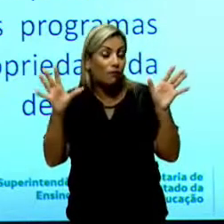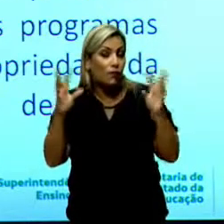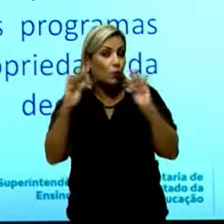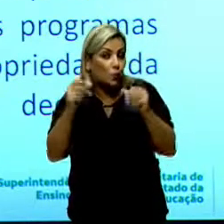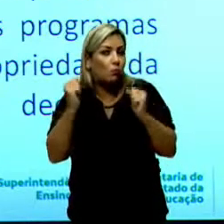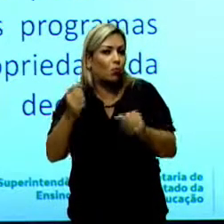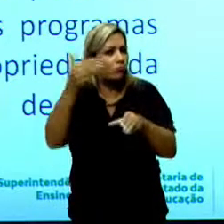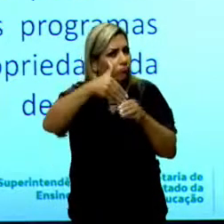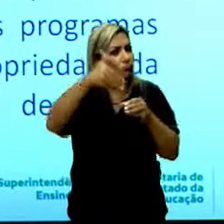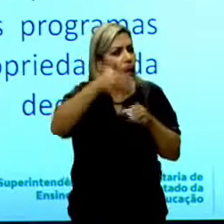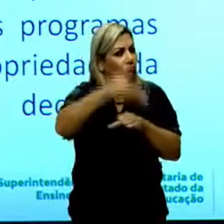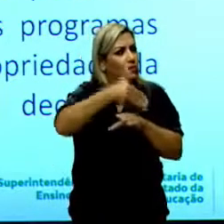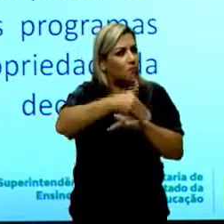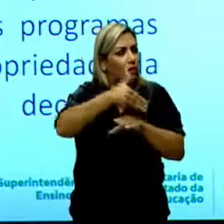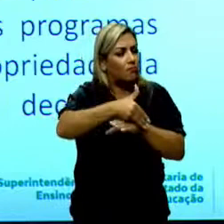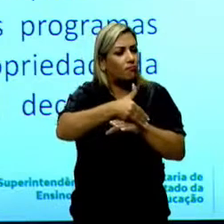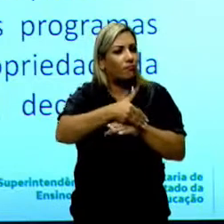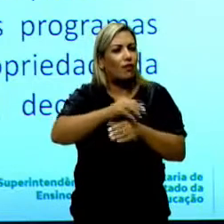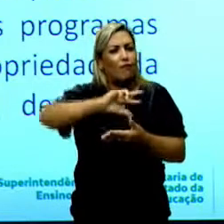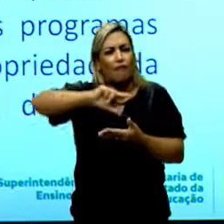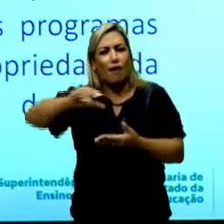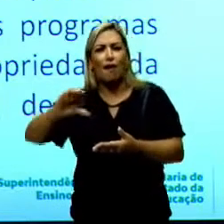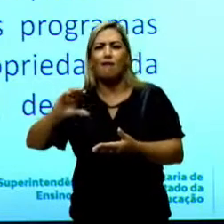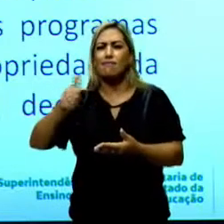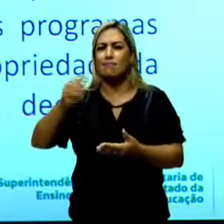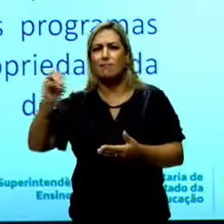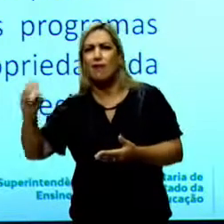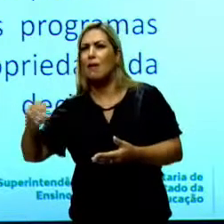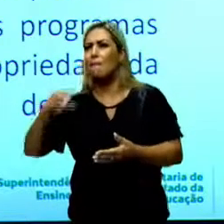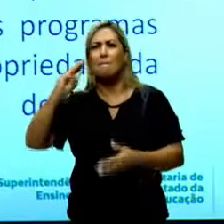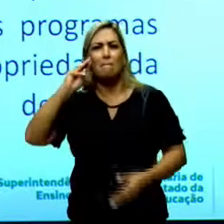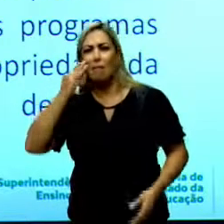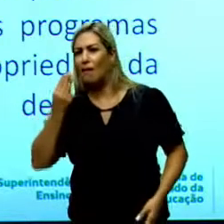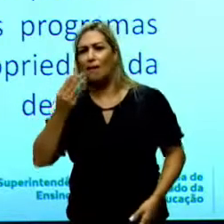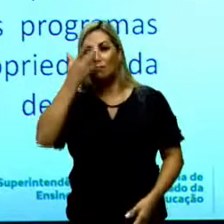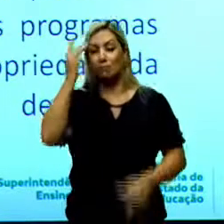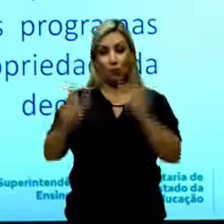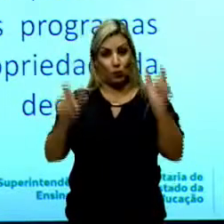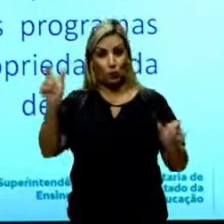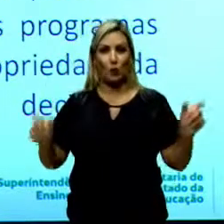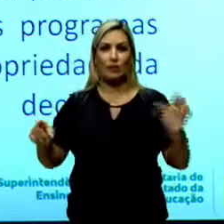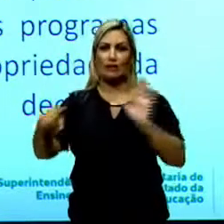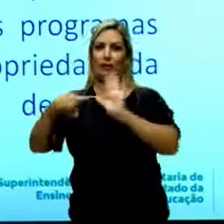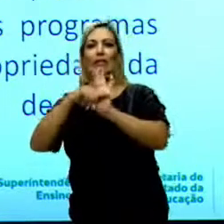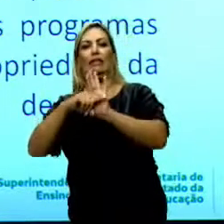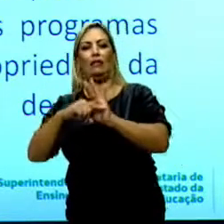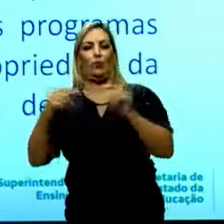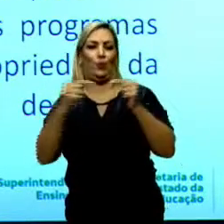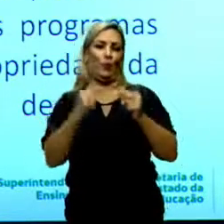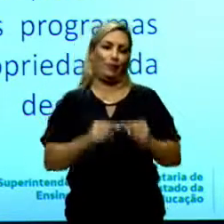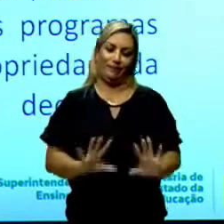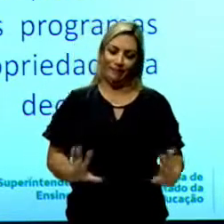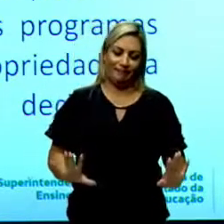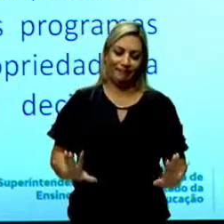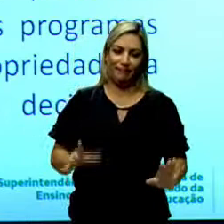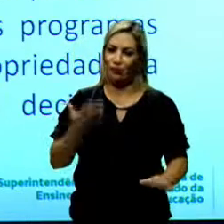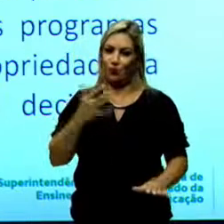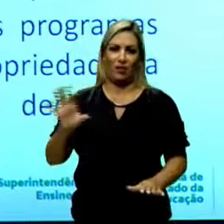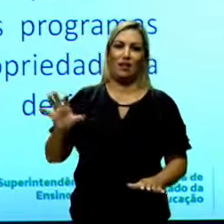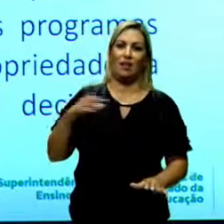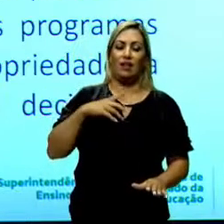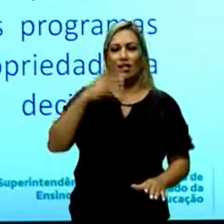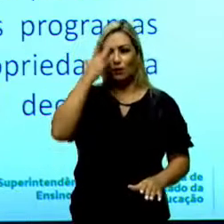Todos podem participar. São centenas, milhares de hackers que negam a sua associação com os